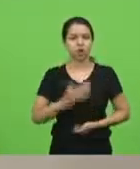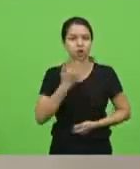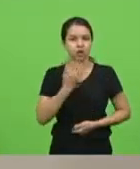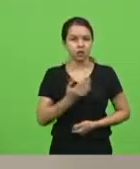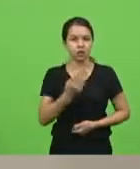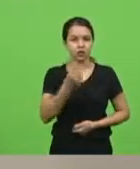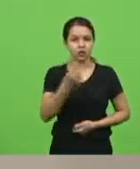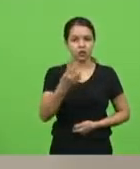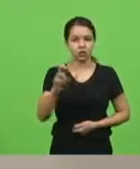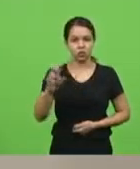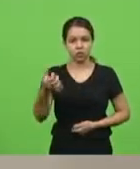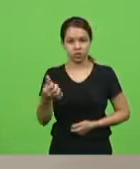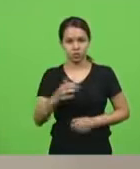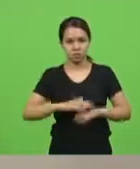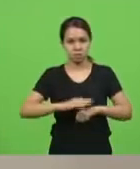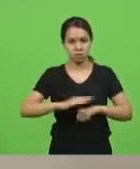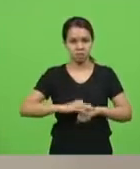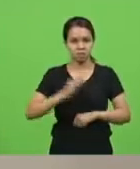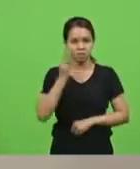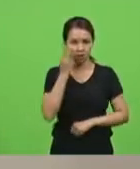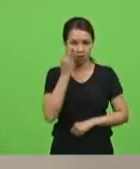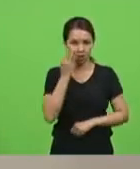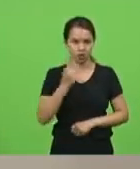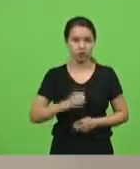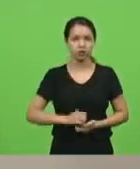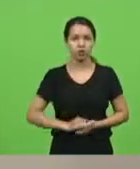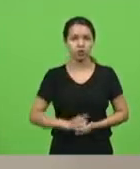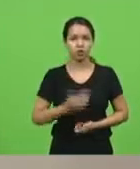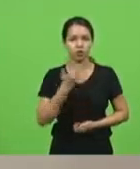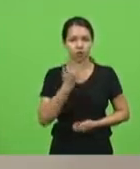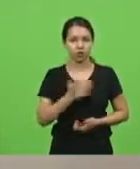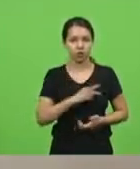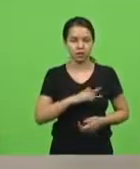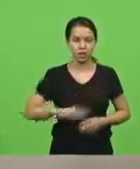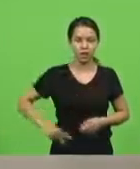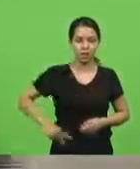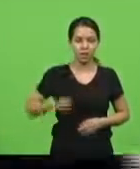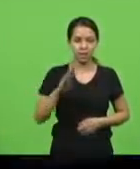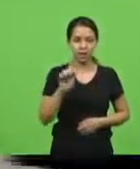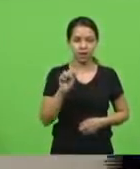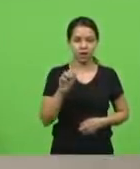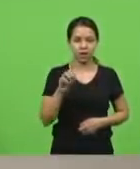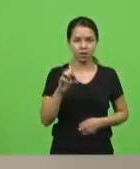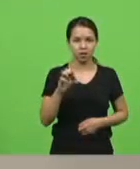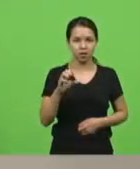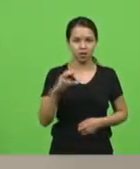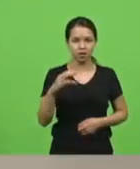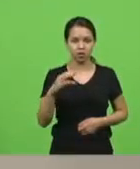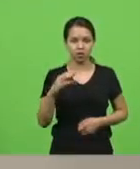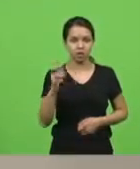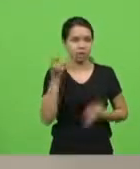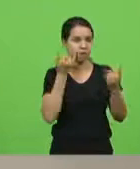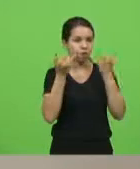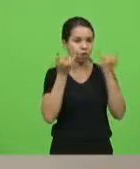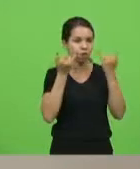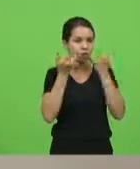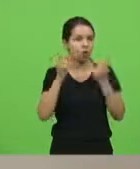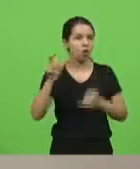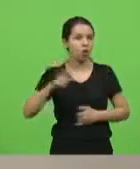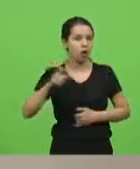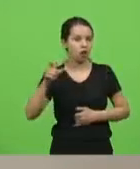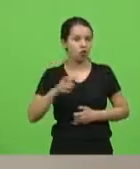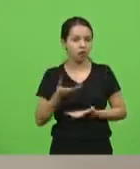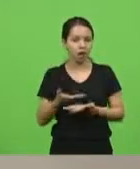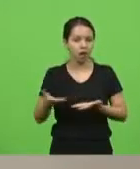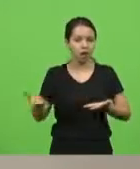356, autor deputado Fernando Krelink, solicitando ao presidente do Badesc informações acerca da linha de crédito para micro e pequenas empresas